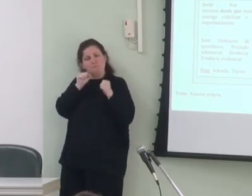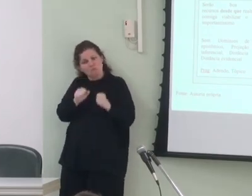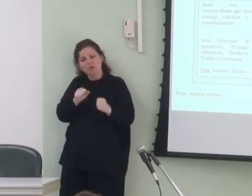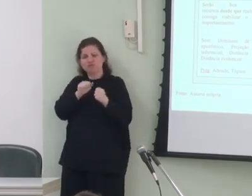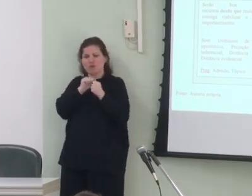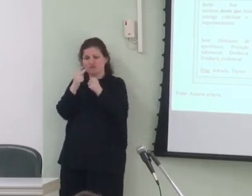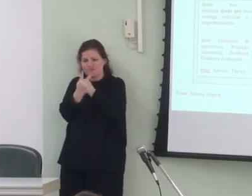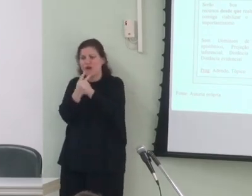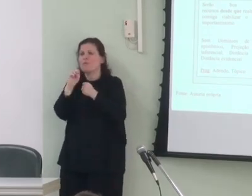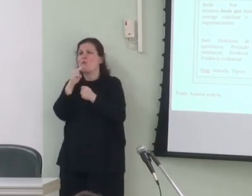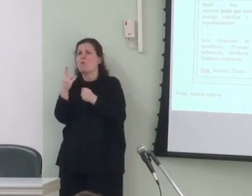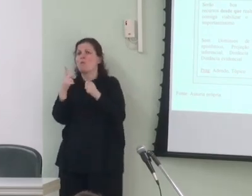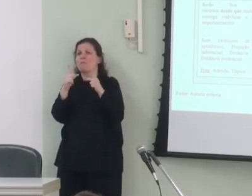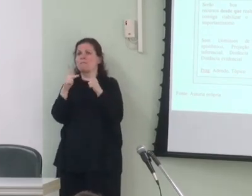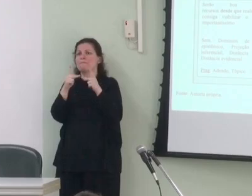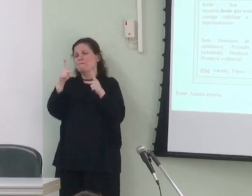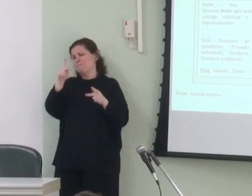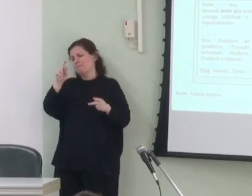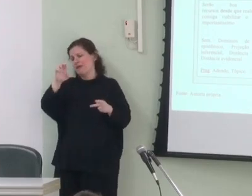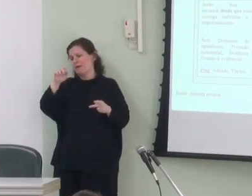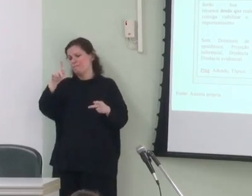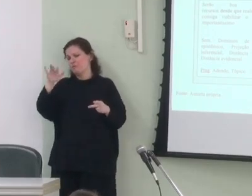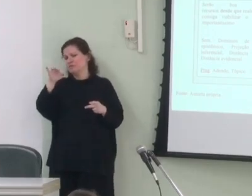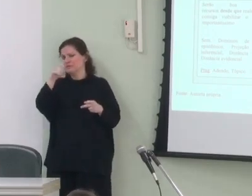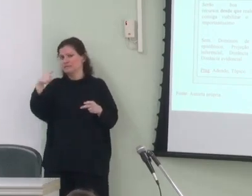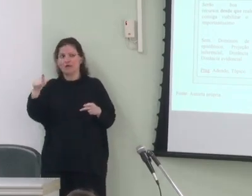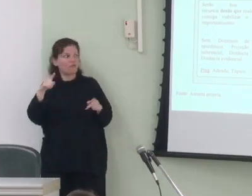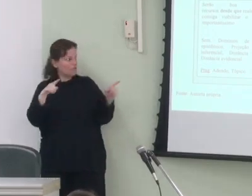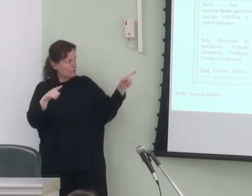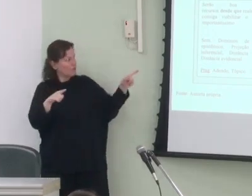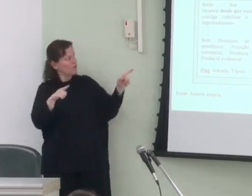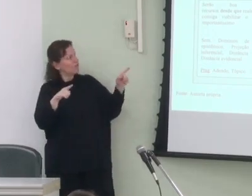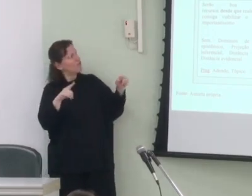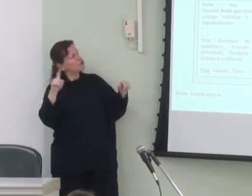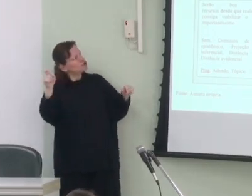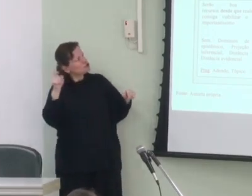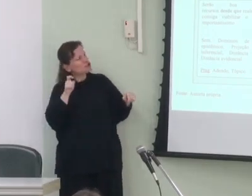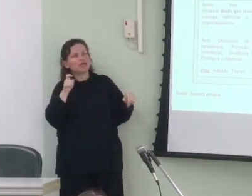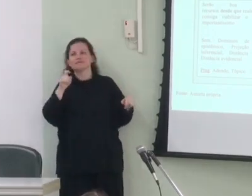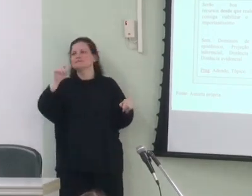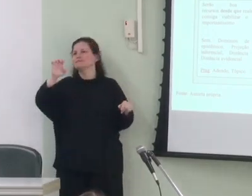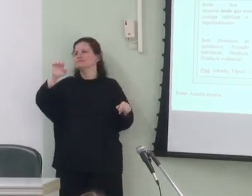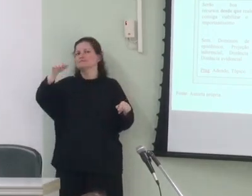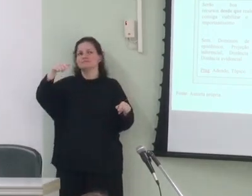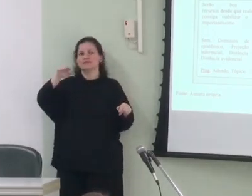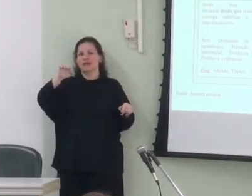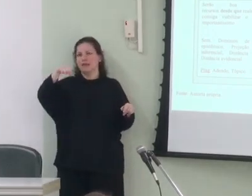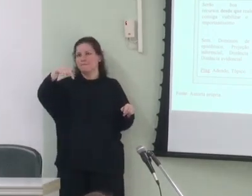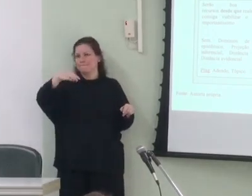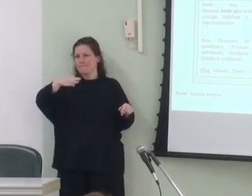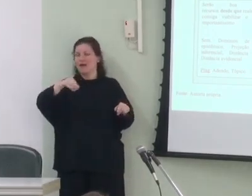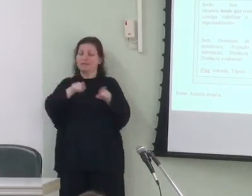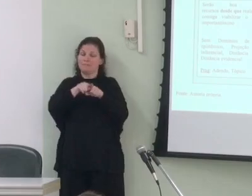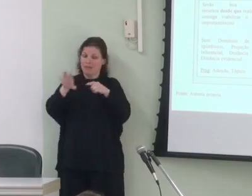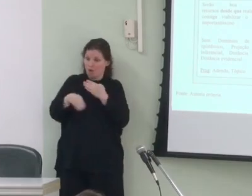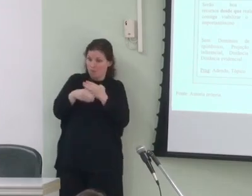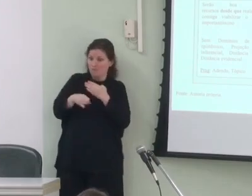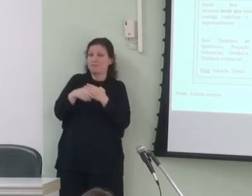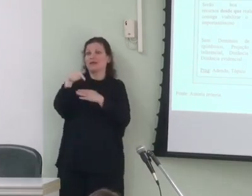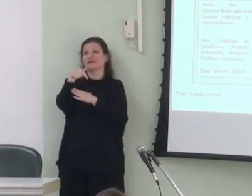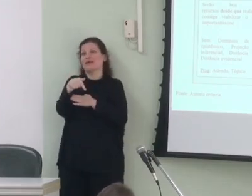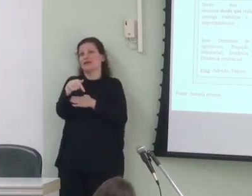adverbo ou uma preposição representado pela posição esquemática x no esquema e pelo complementizador que